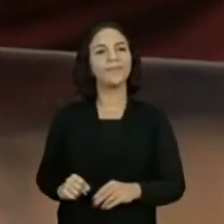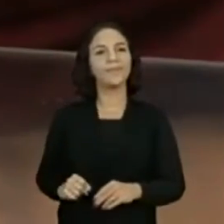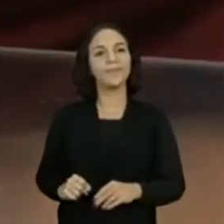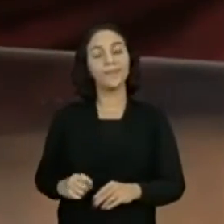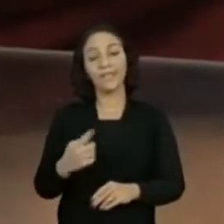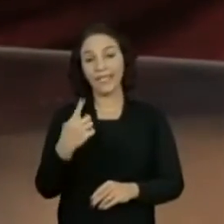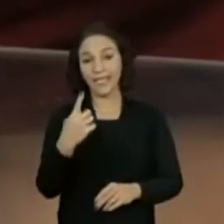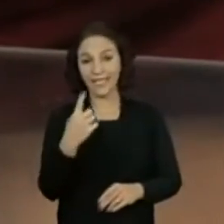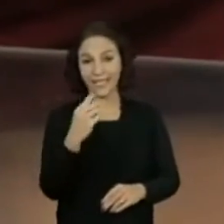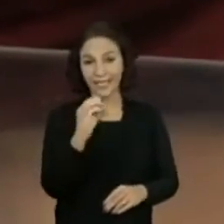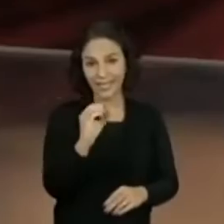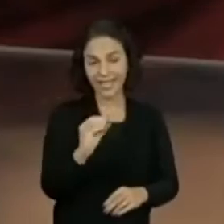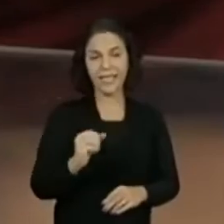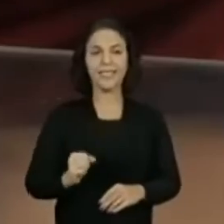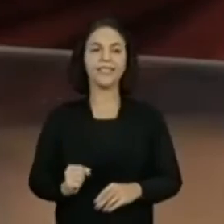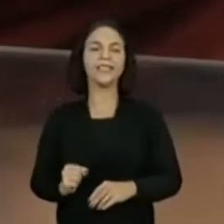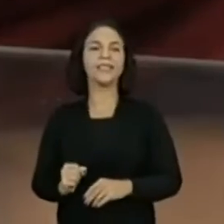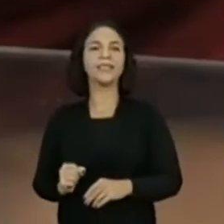dez,